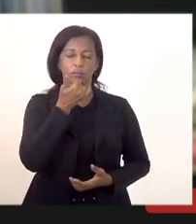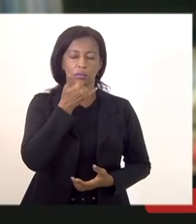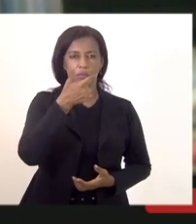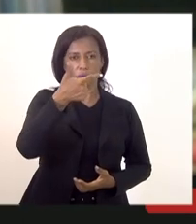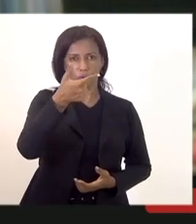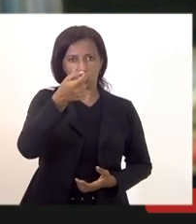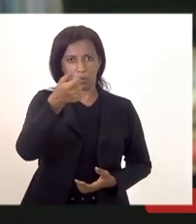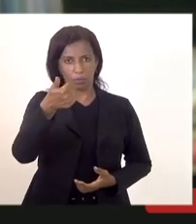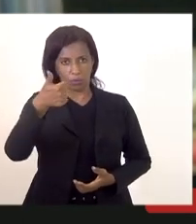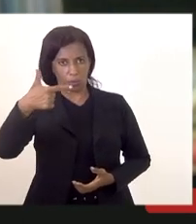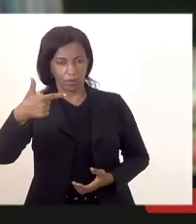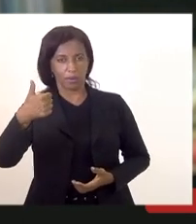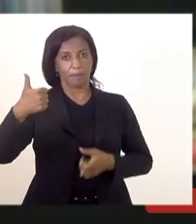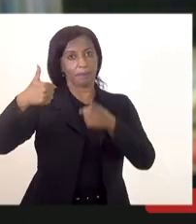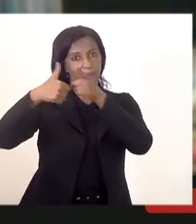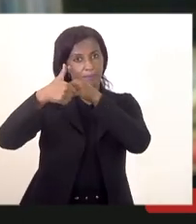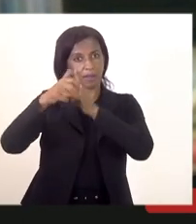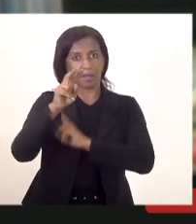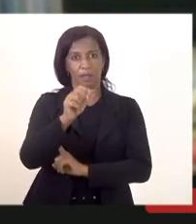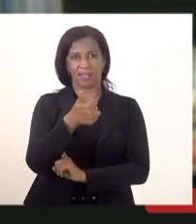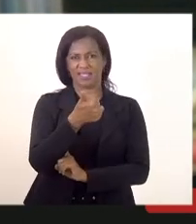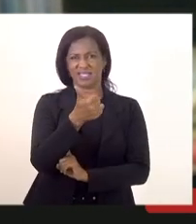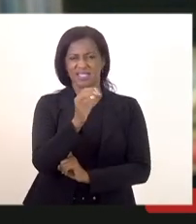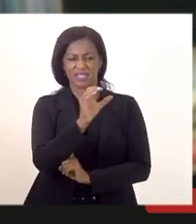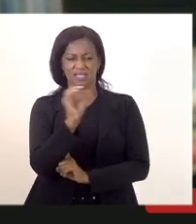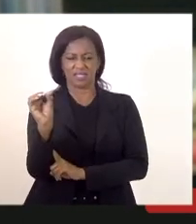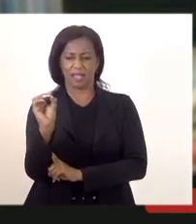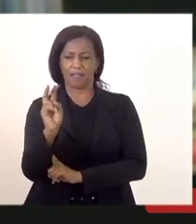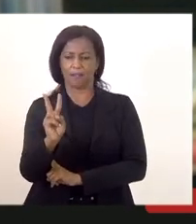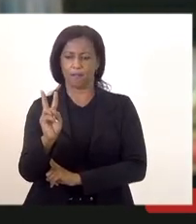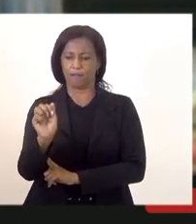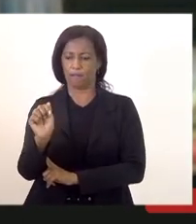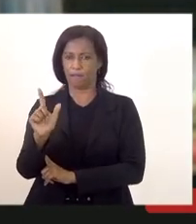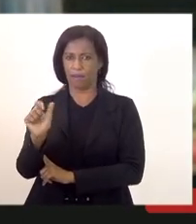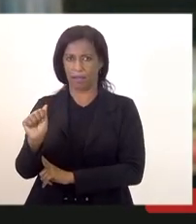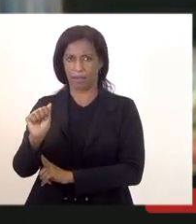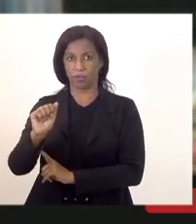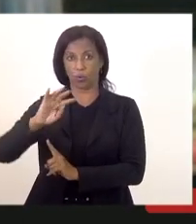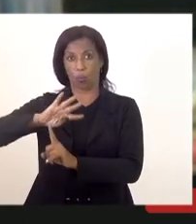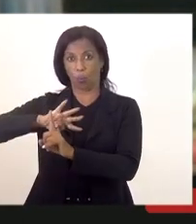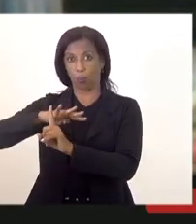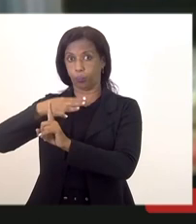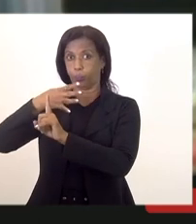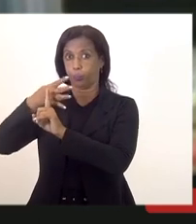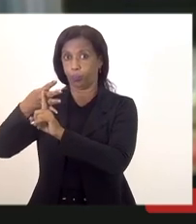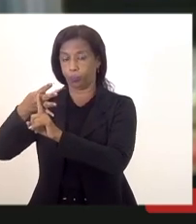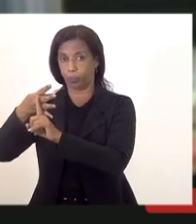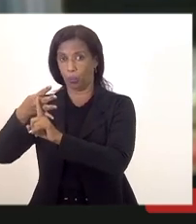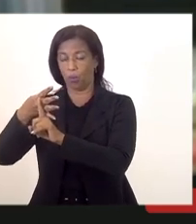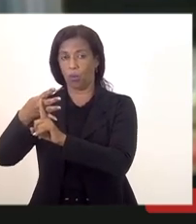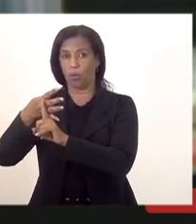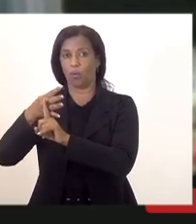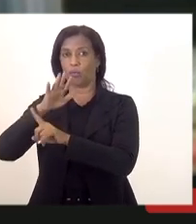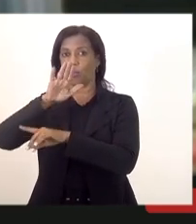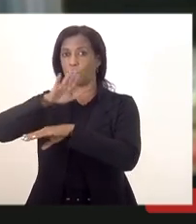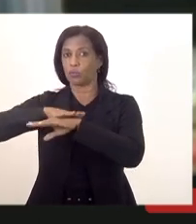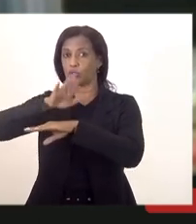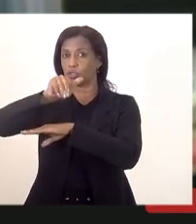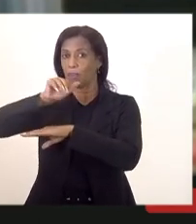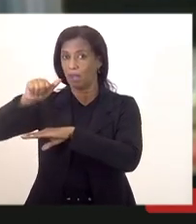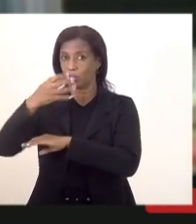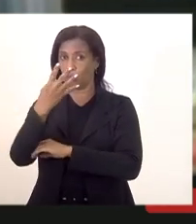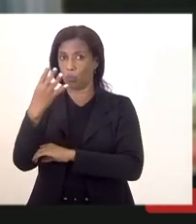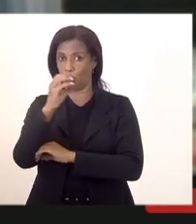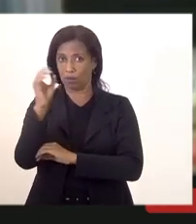primeiramente eram 100 vagas foram chamados quatro vezes o número de vagas 400 400 candidatos